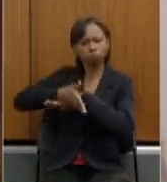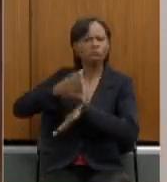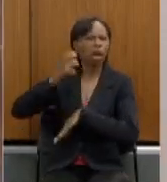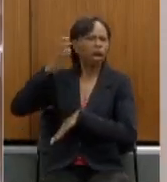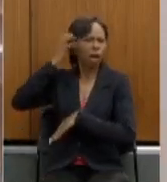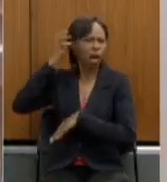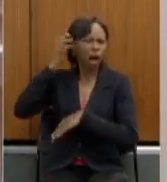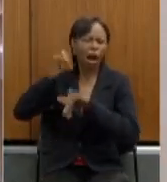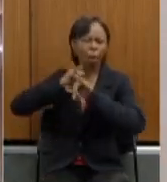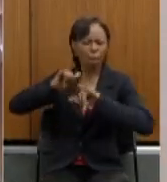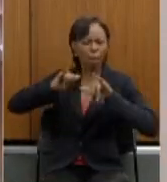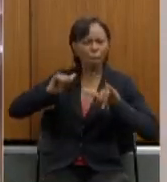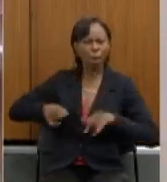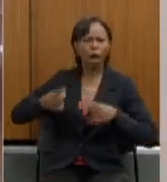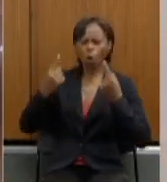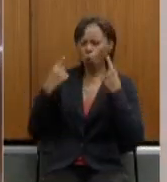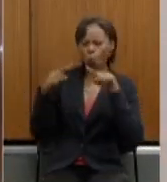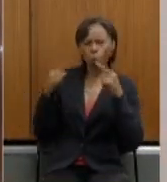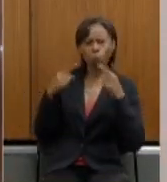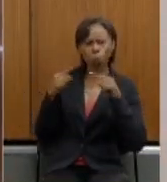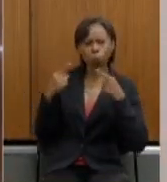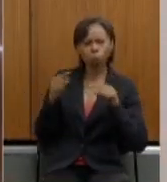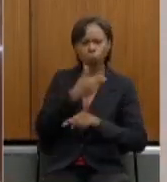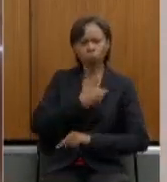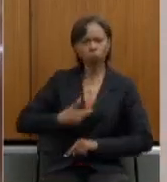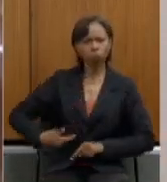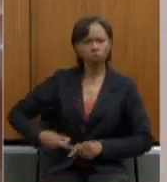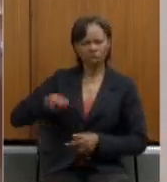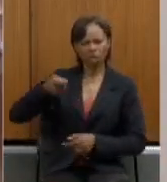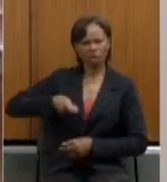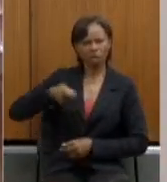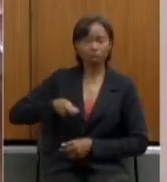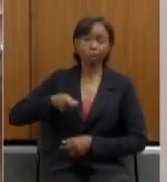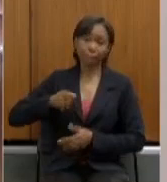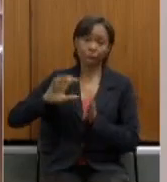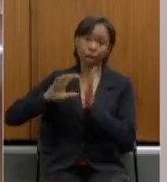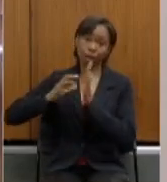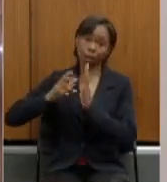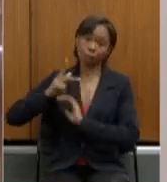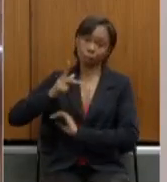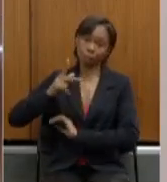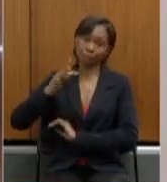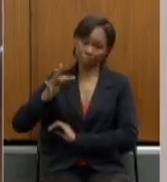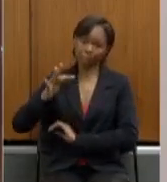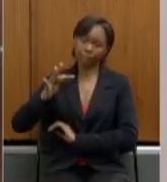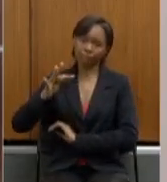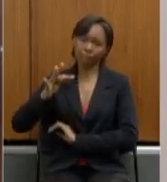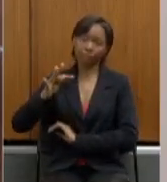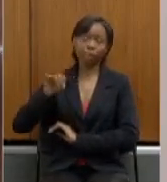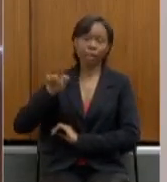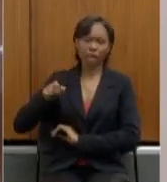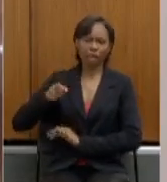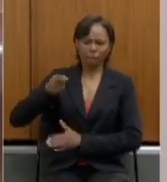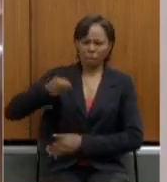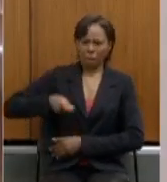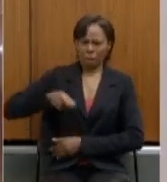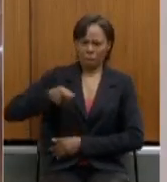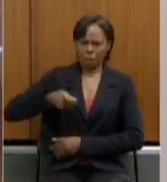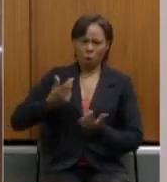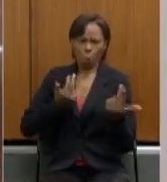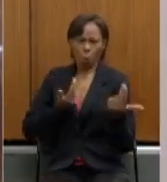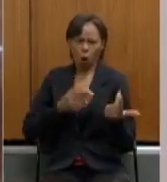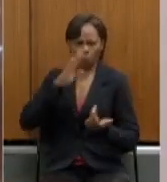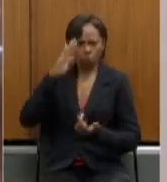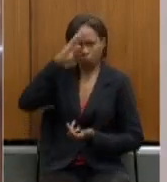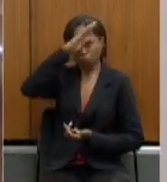culpando o nosso governador de tão rígido o governador é do PT do Partido dos Trabalhadores é tão rígido quanto o Bolsonaro e nós